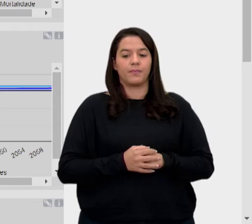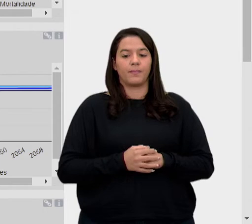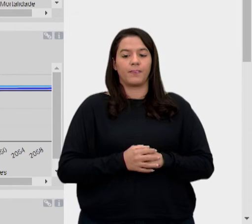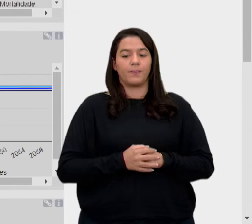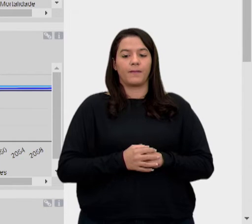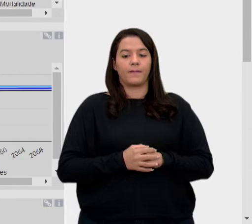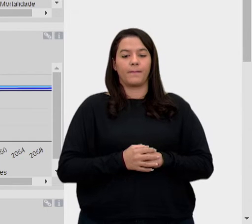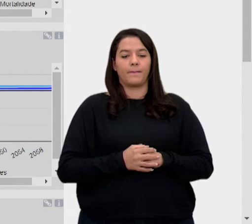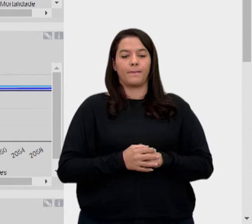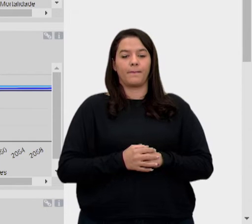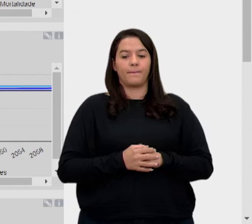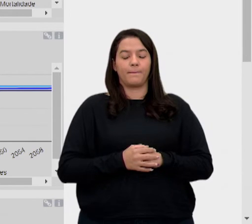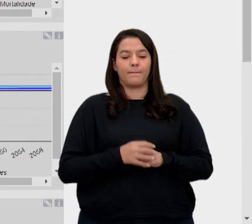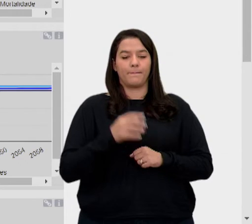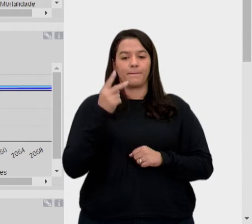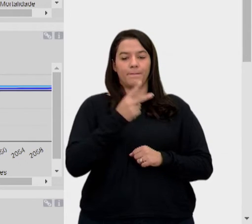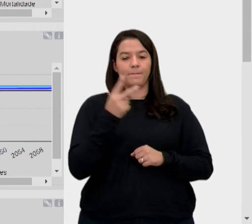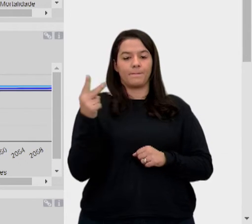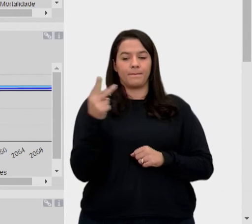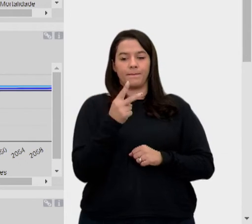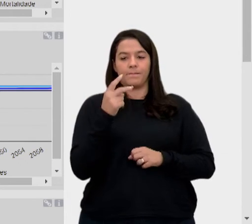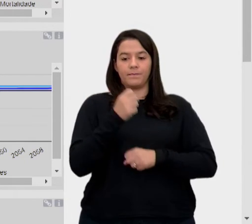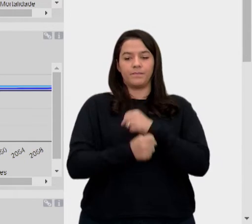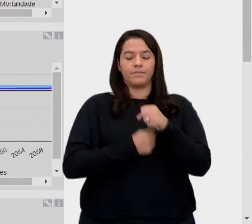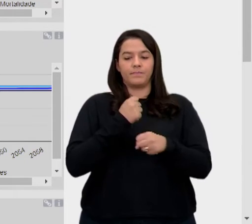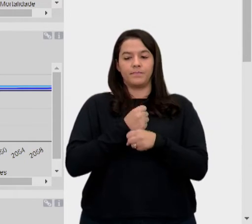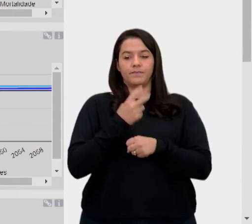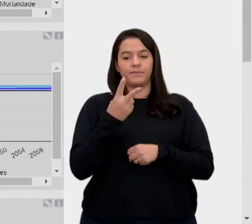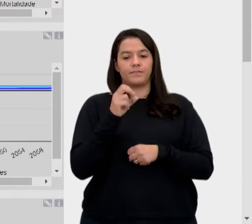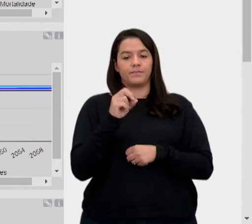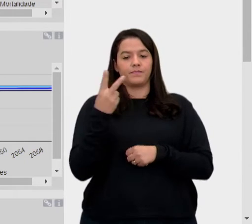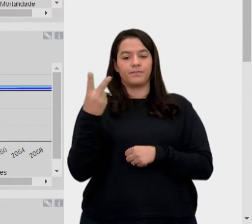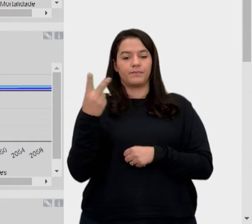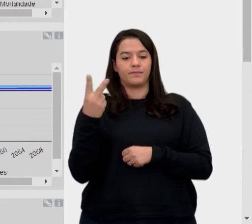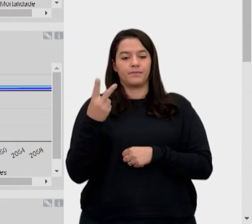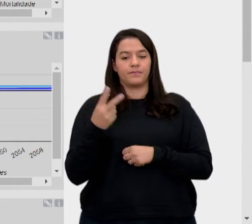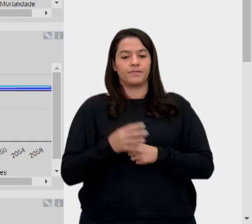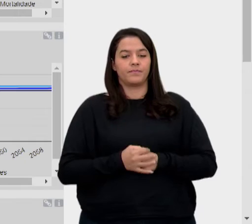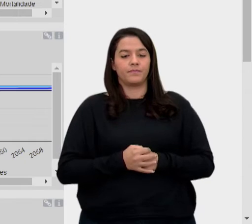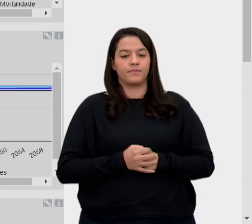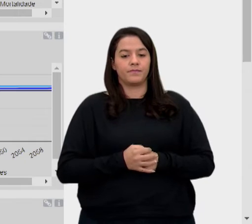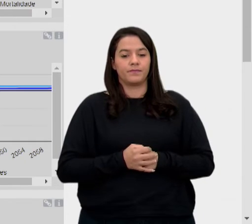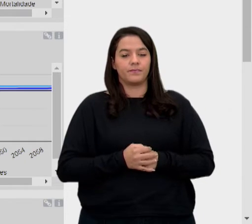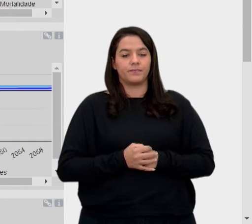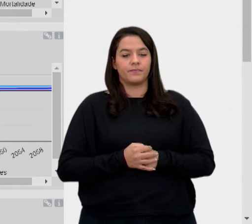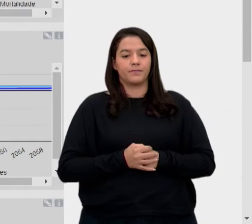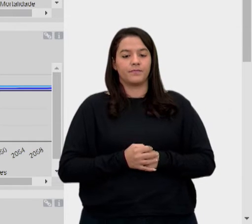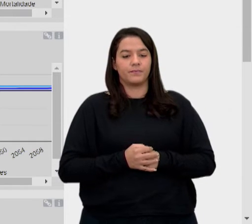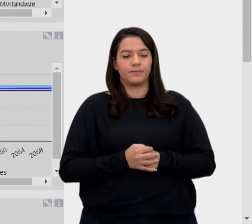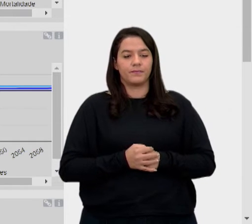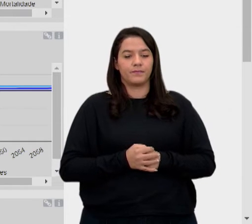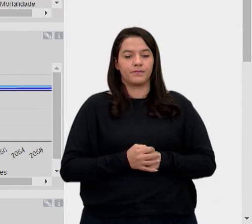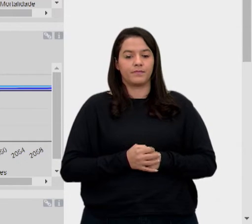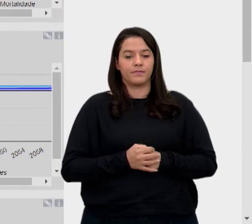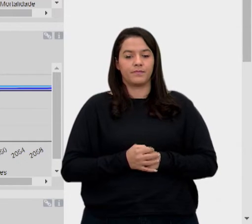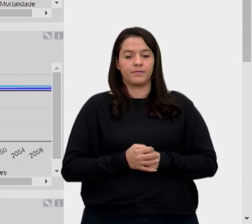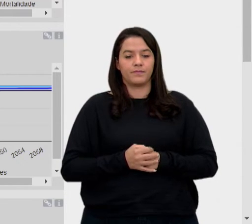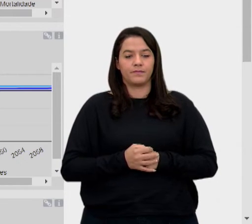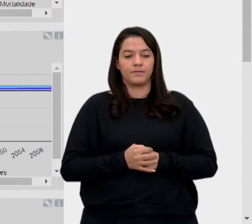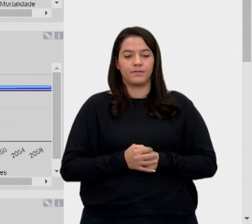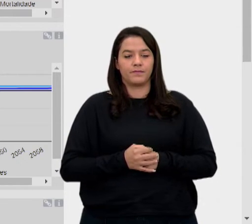total. Então, vamos colocar 2022. Vamos ver se é aqui, chegando aqui, 2022. Vamos lá.